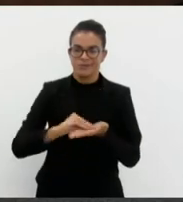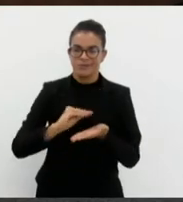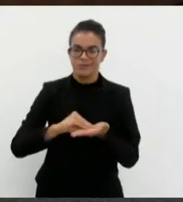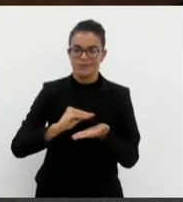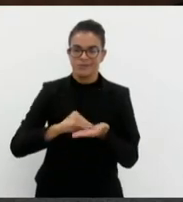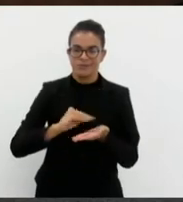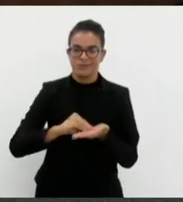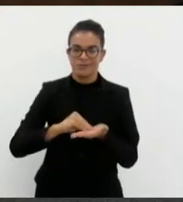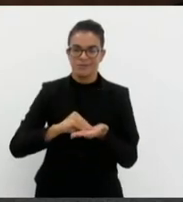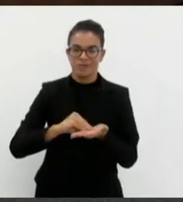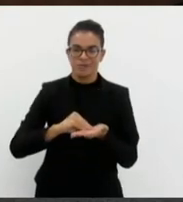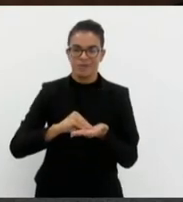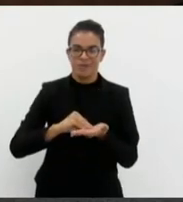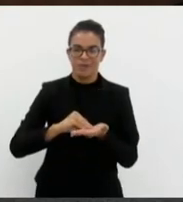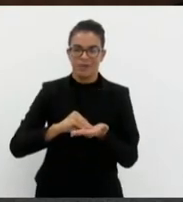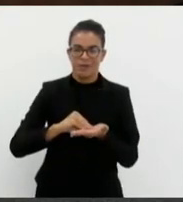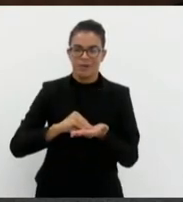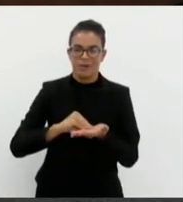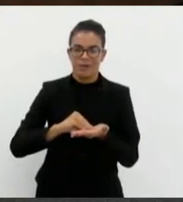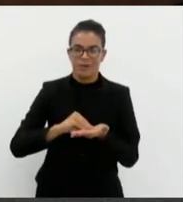o presidente,